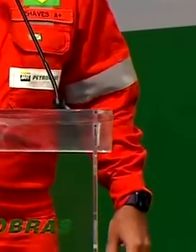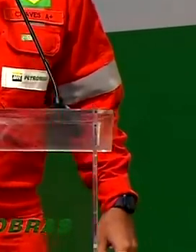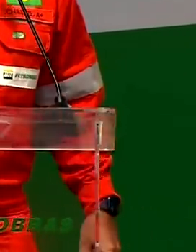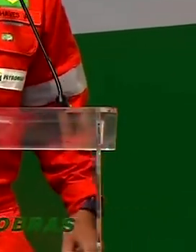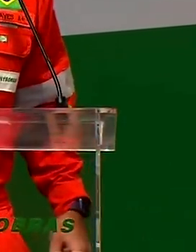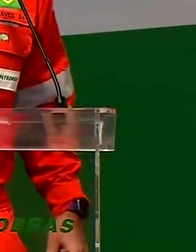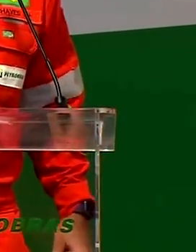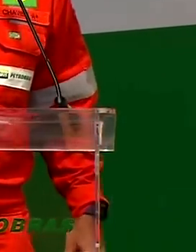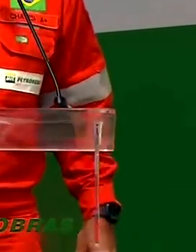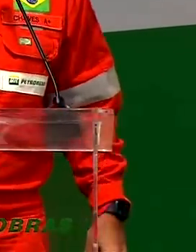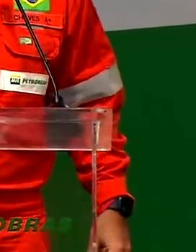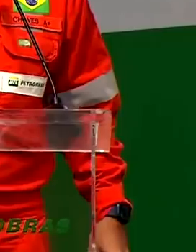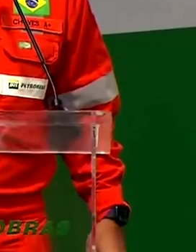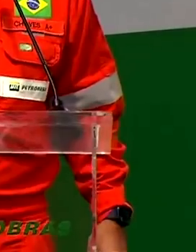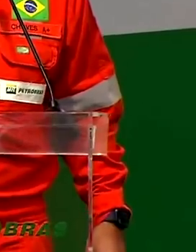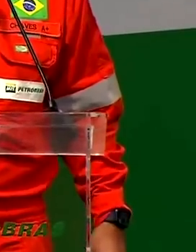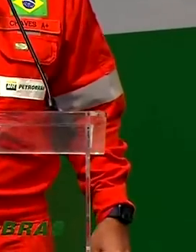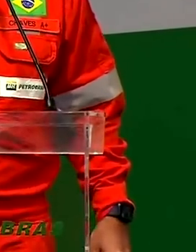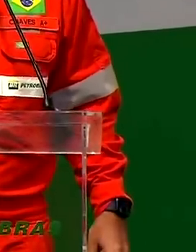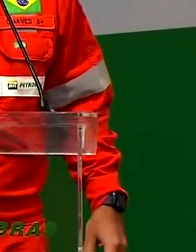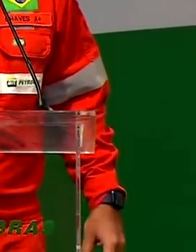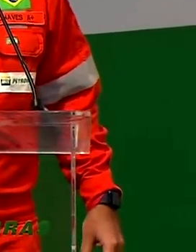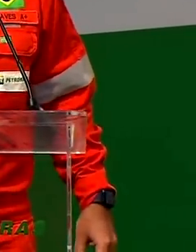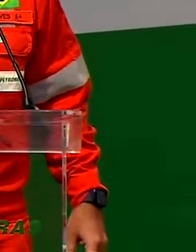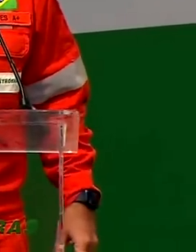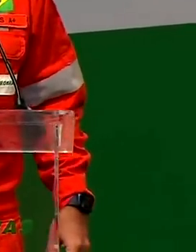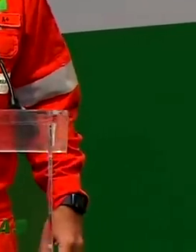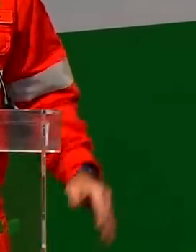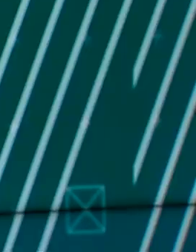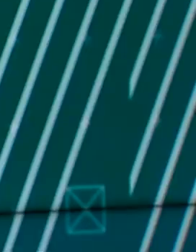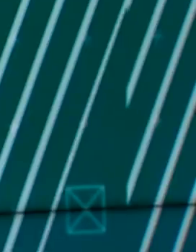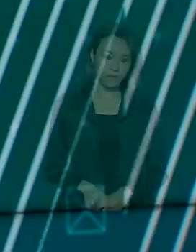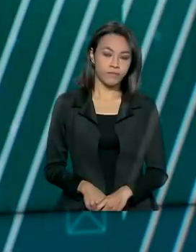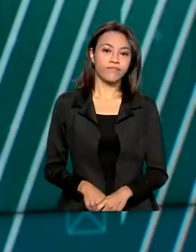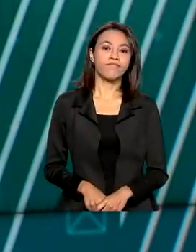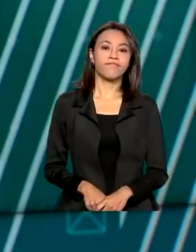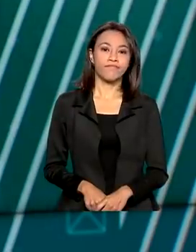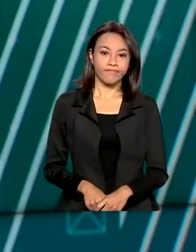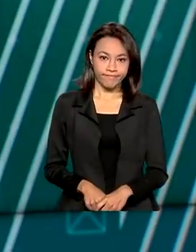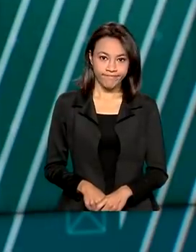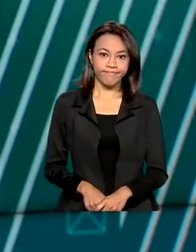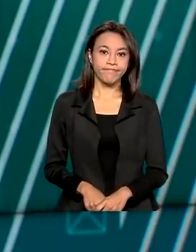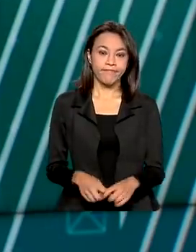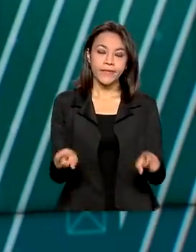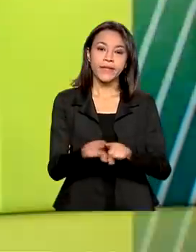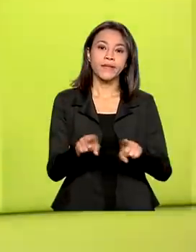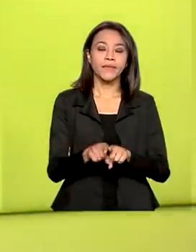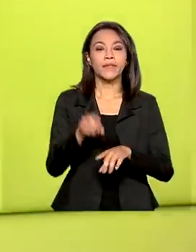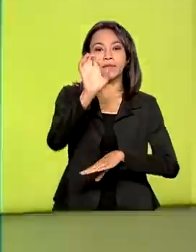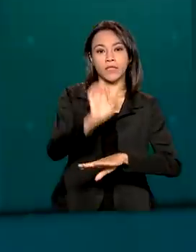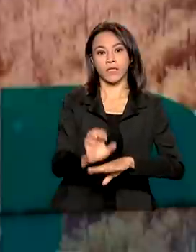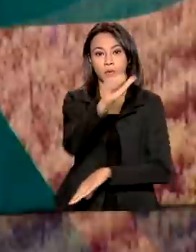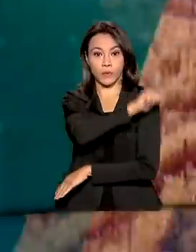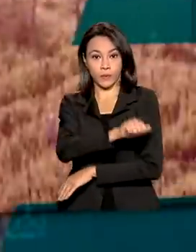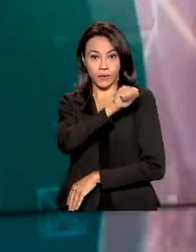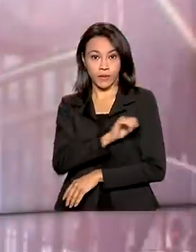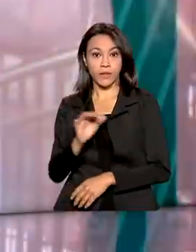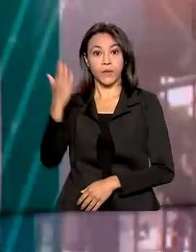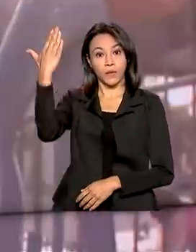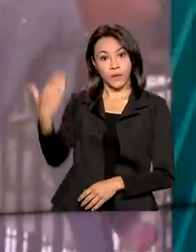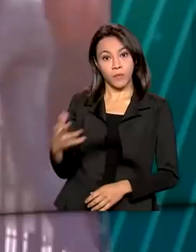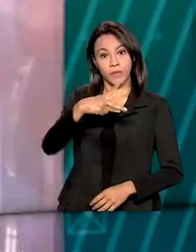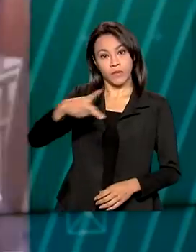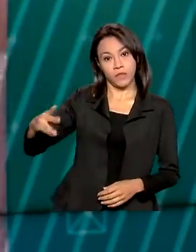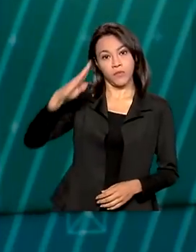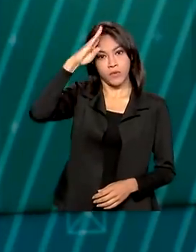teve o primeiro investimento relevante no refino brasileiro. E também no estado do Rio de Janeiro, o presidente Jair Bolsonaro